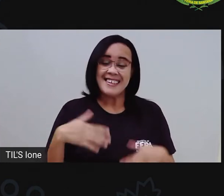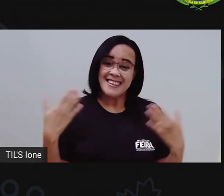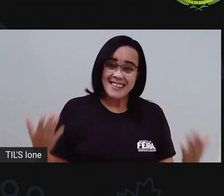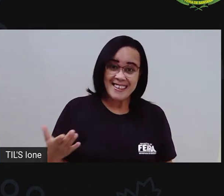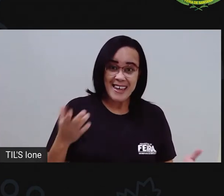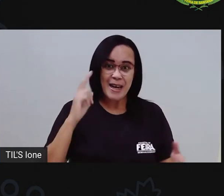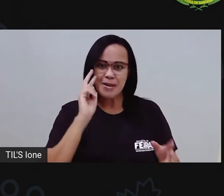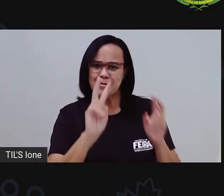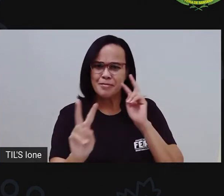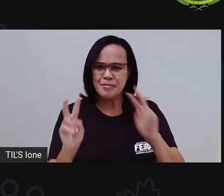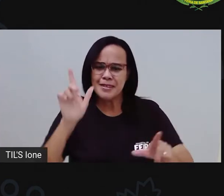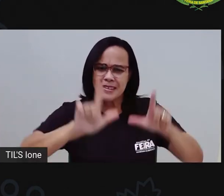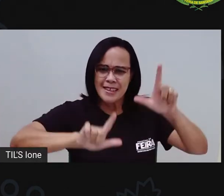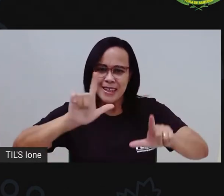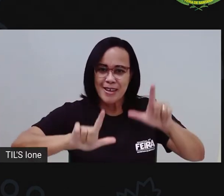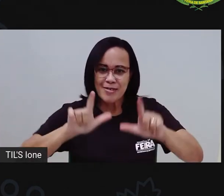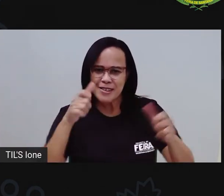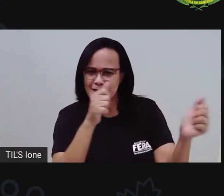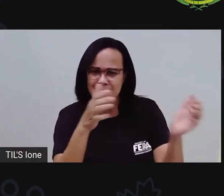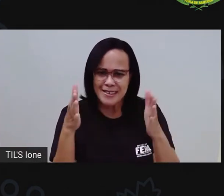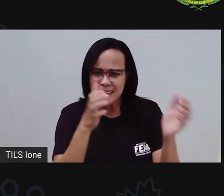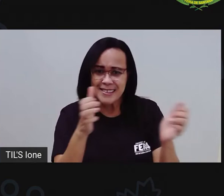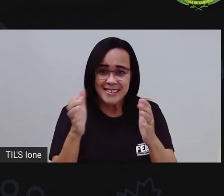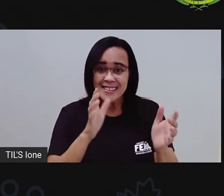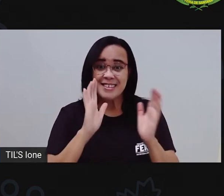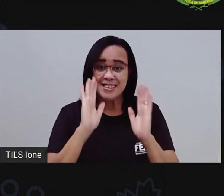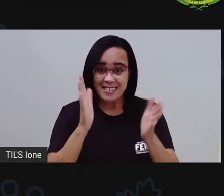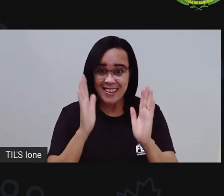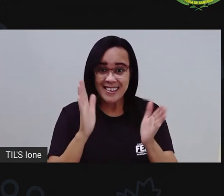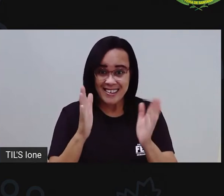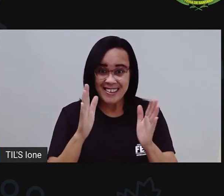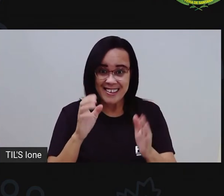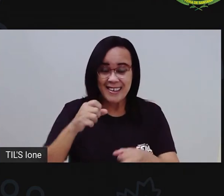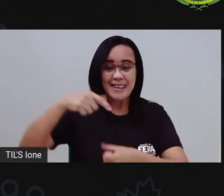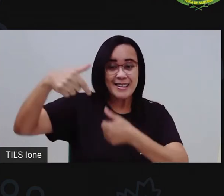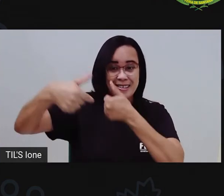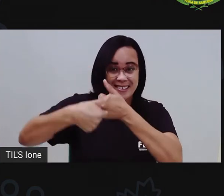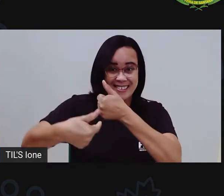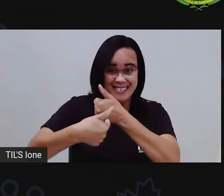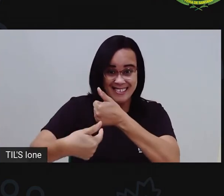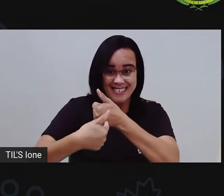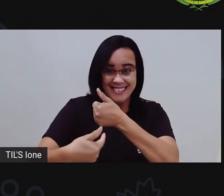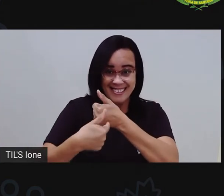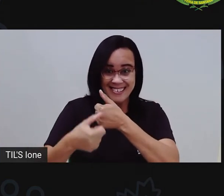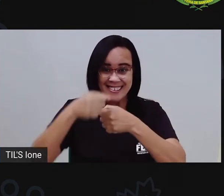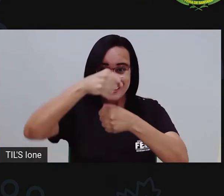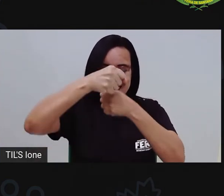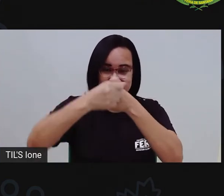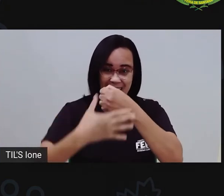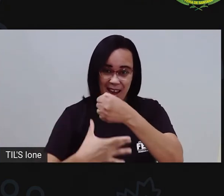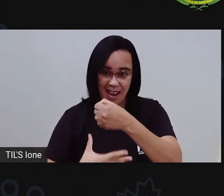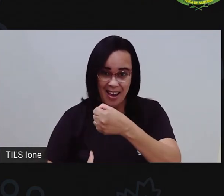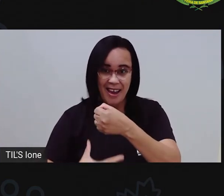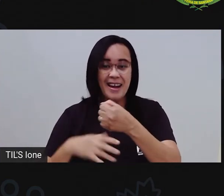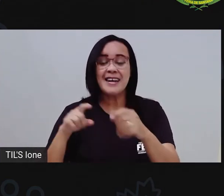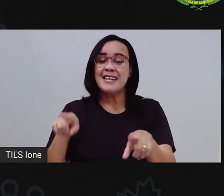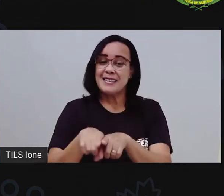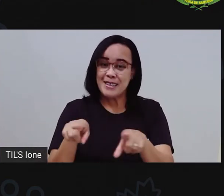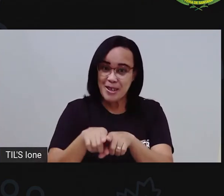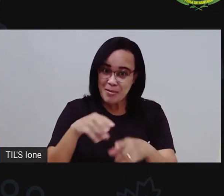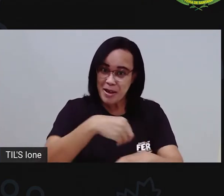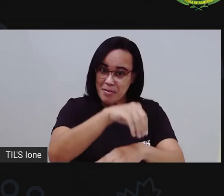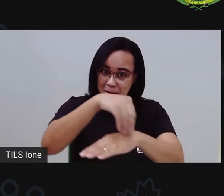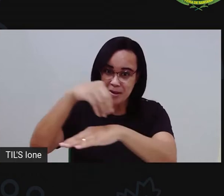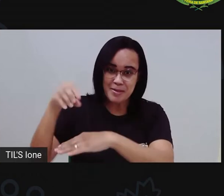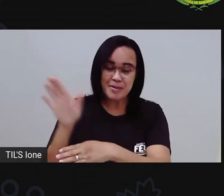deu aquela passadinha obrigatória, índice de lei, já foi lá, curtiram, comentaram e compartilharam os vídeos da Pró-Maria? Pois é,